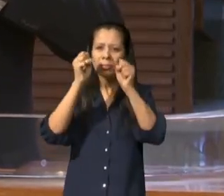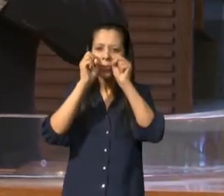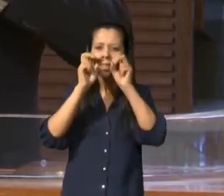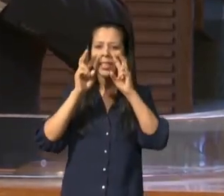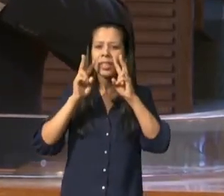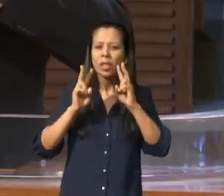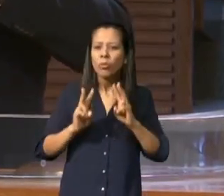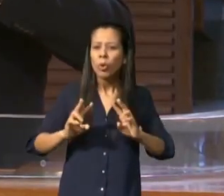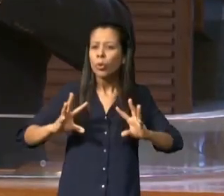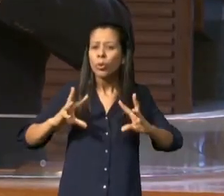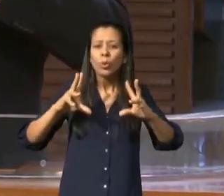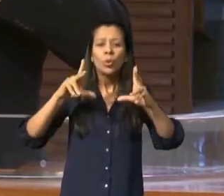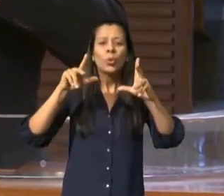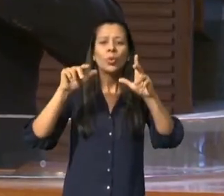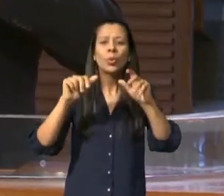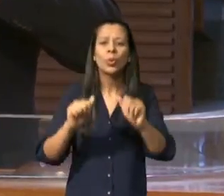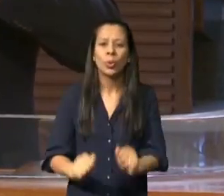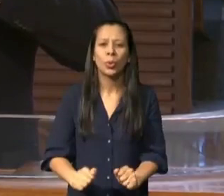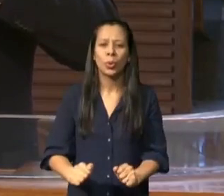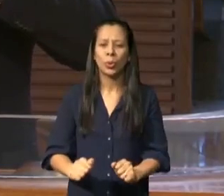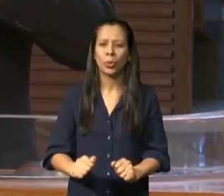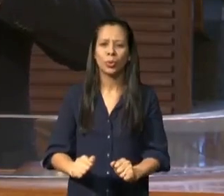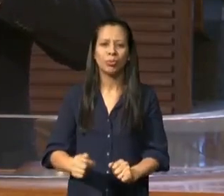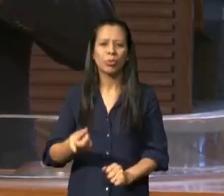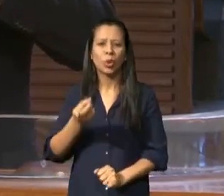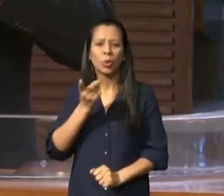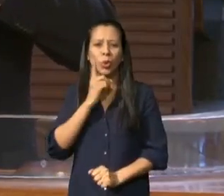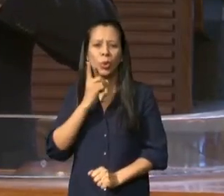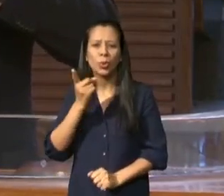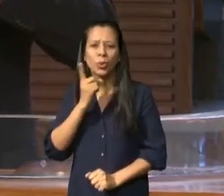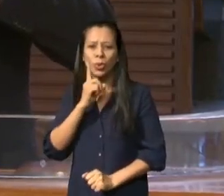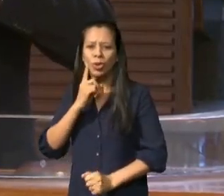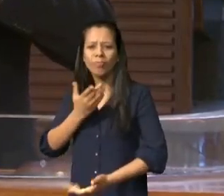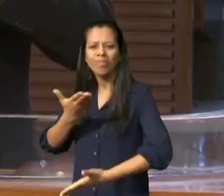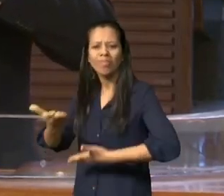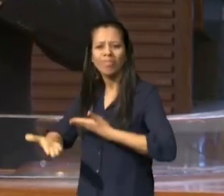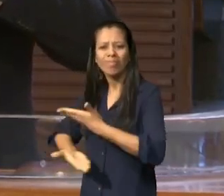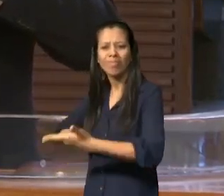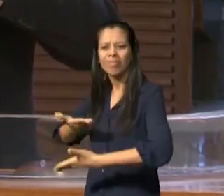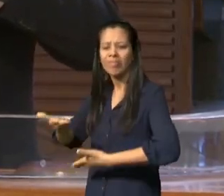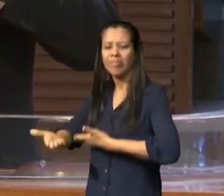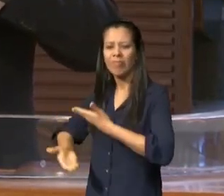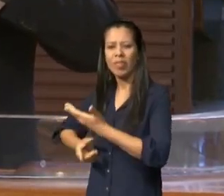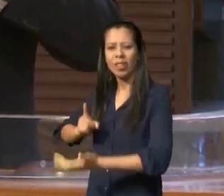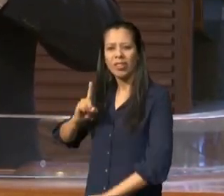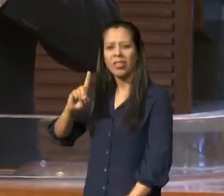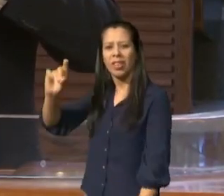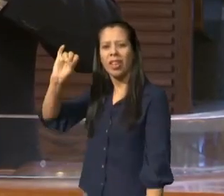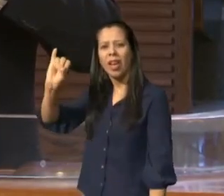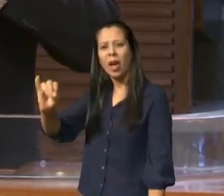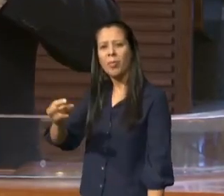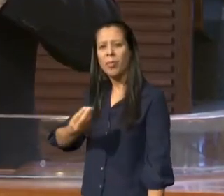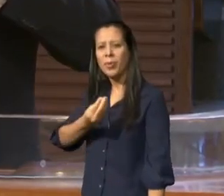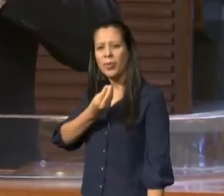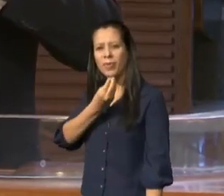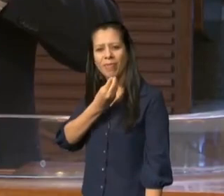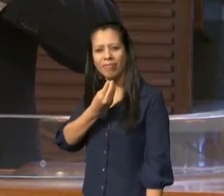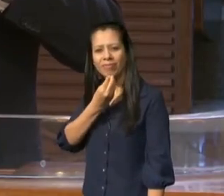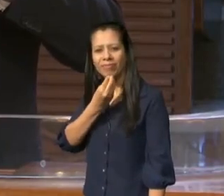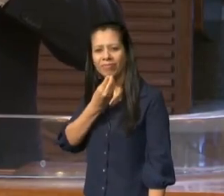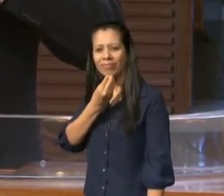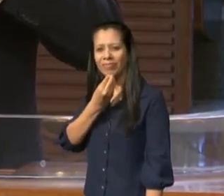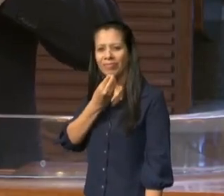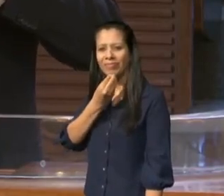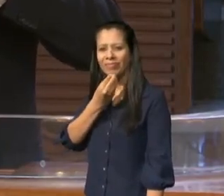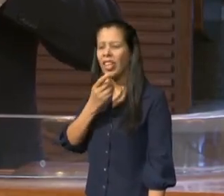do nosso Deus e a cada momento de ser um servo dele possamos aproveitar para dizer Senhor eu